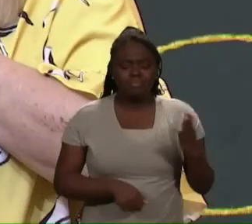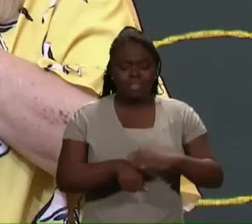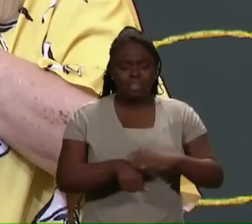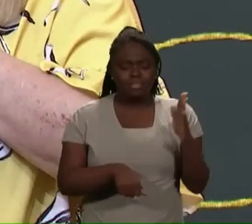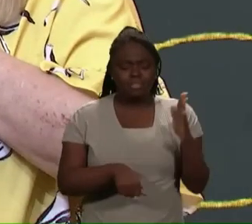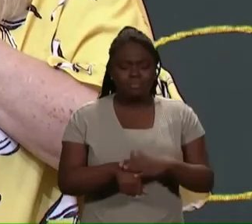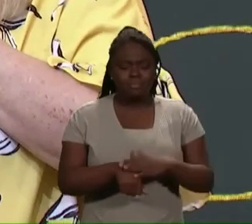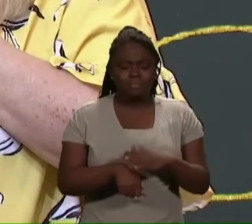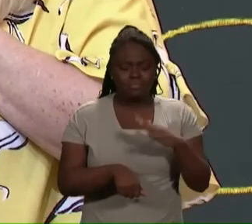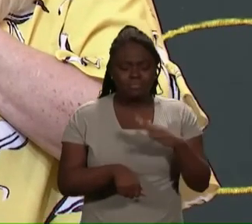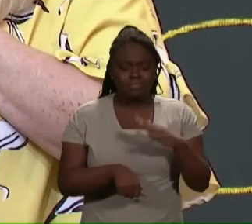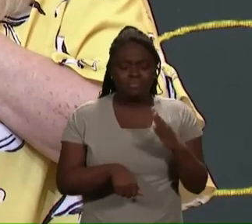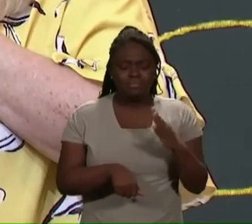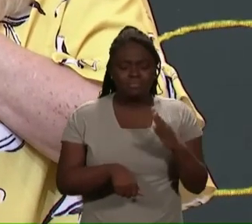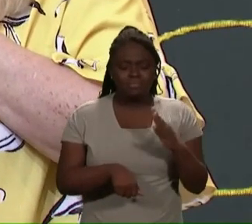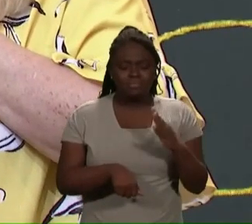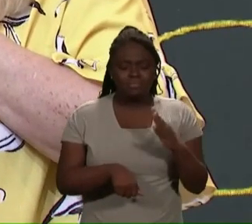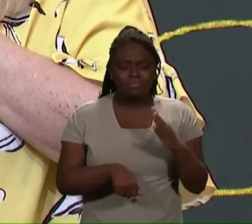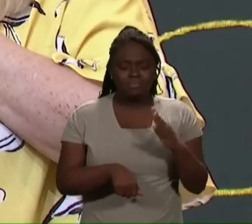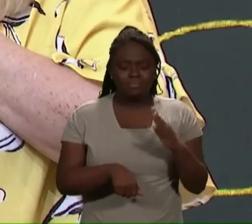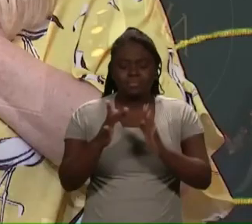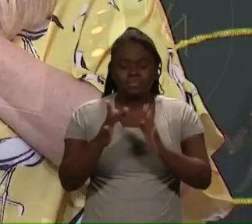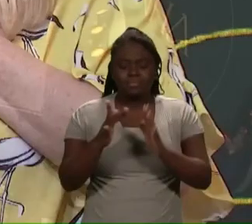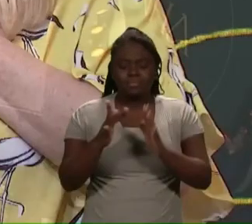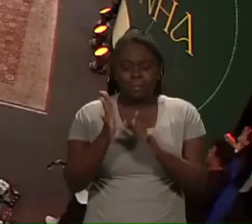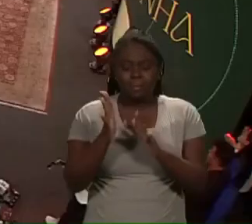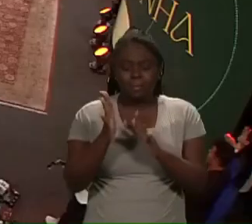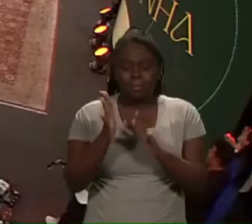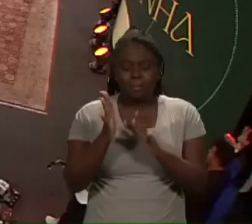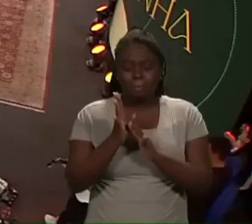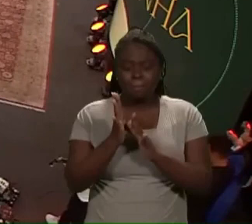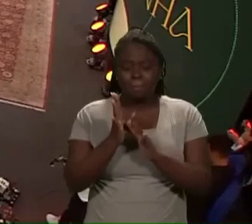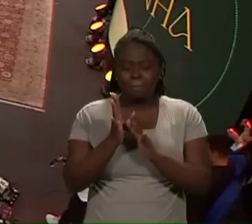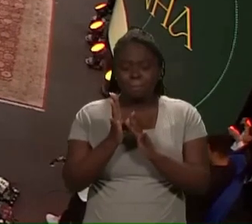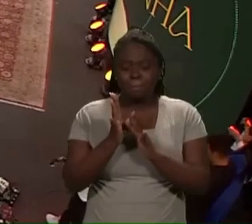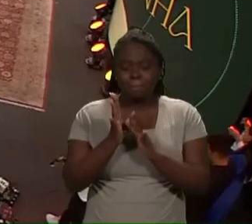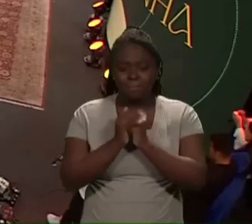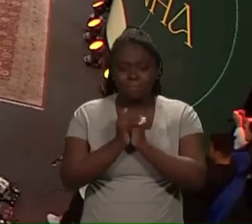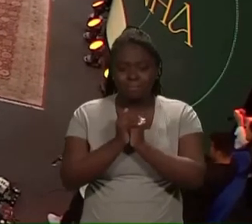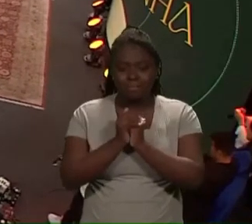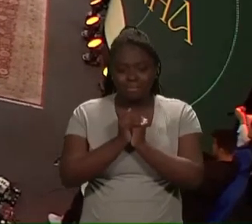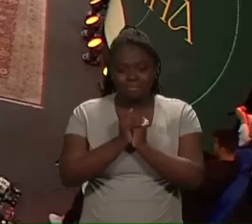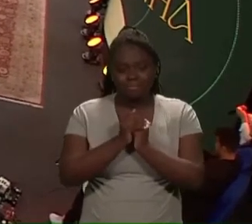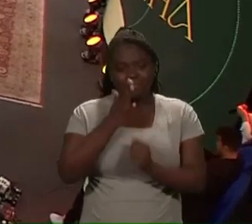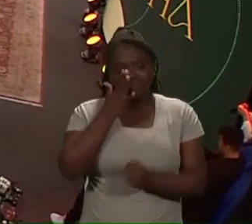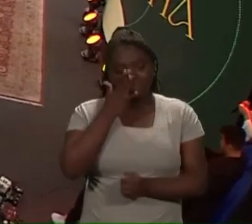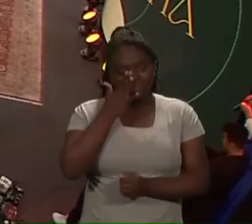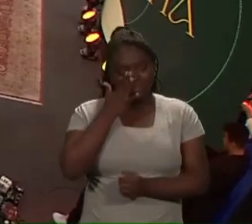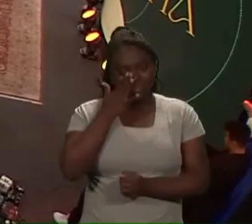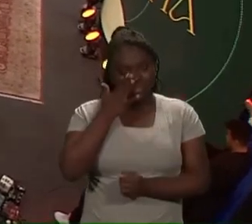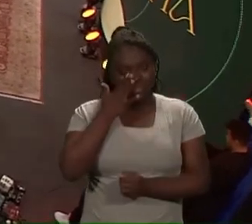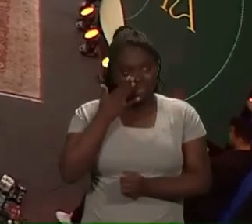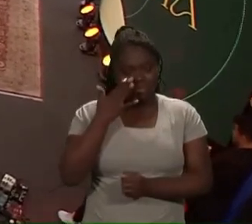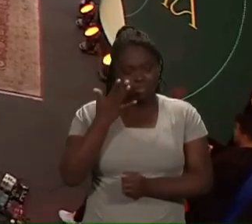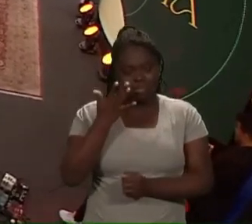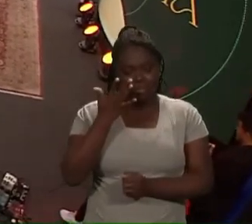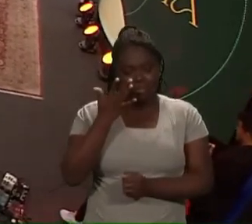Em nome de Jesus. Juntos, então. Vamos, sei lá.